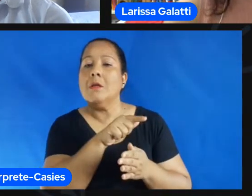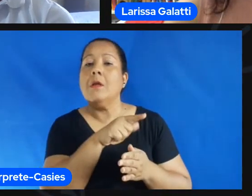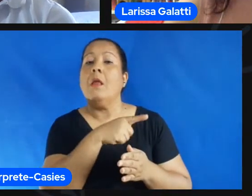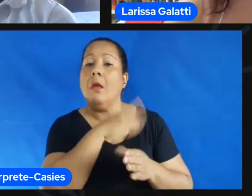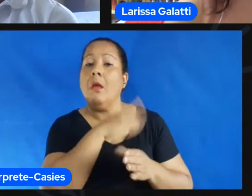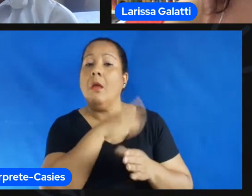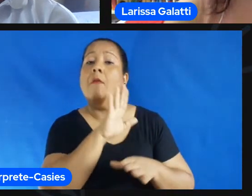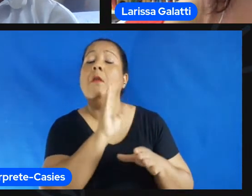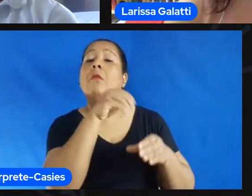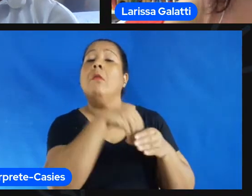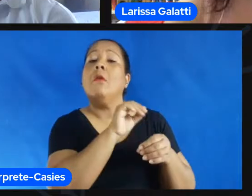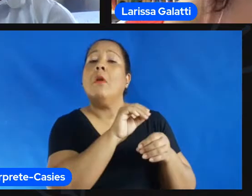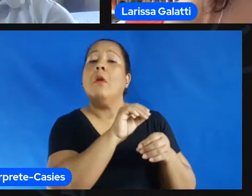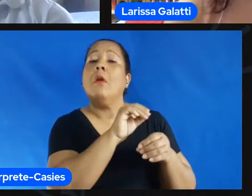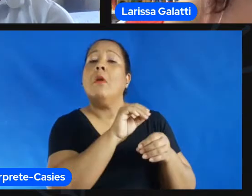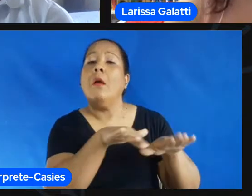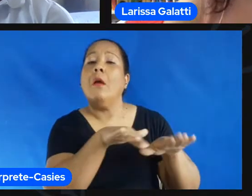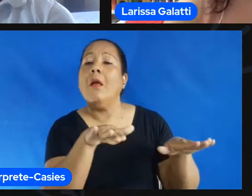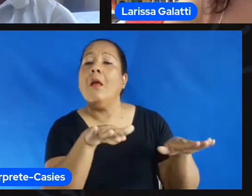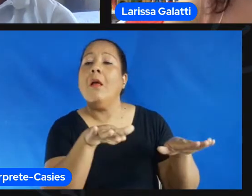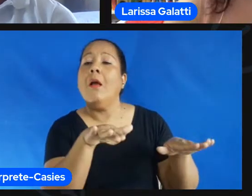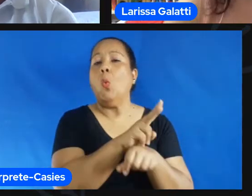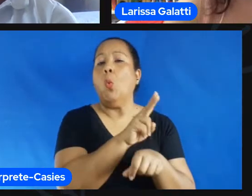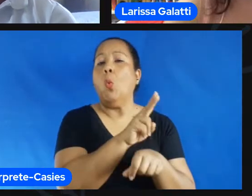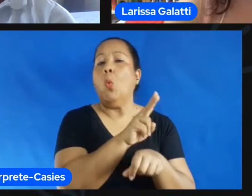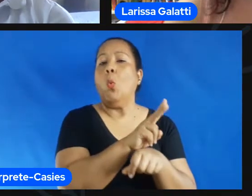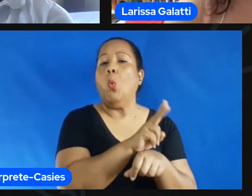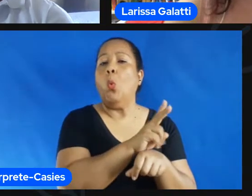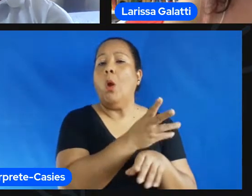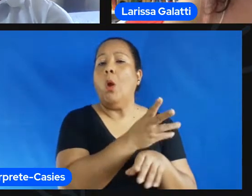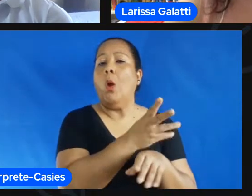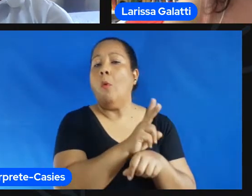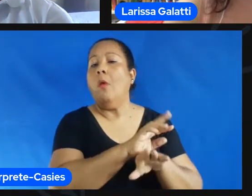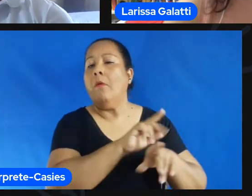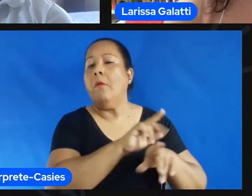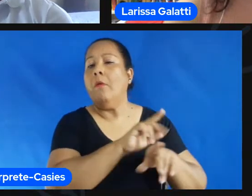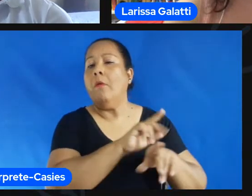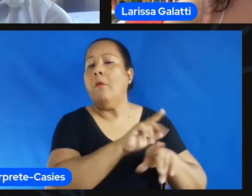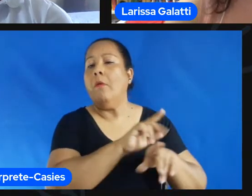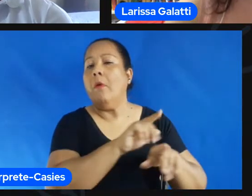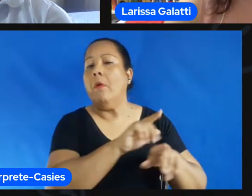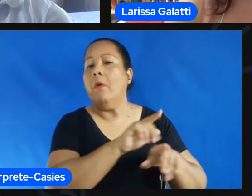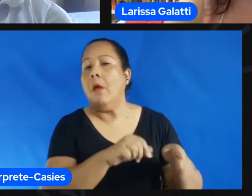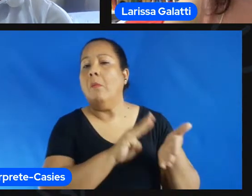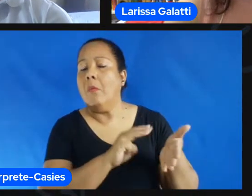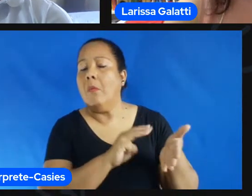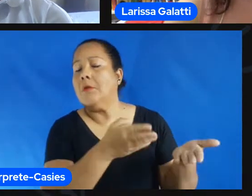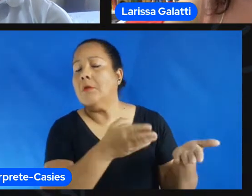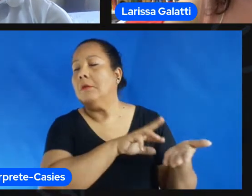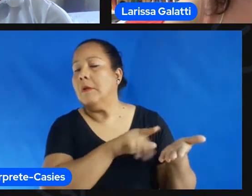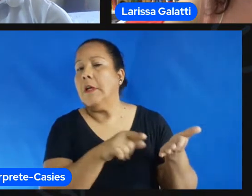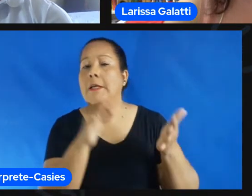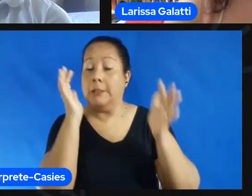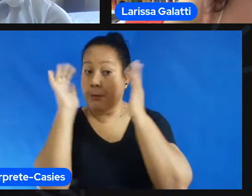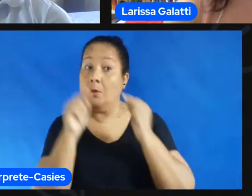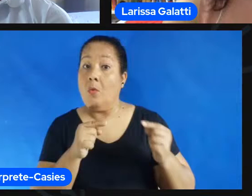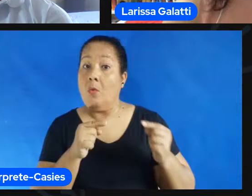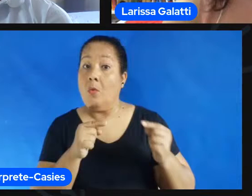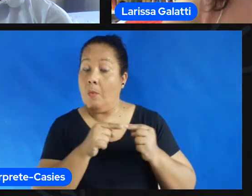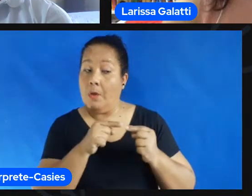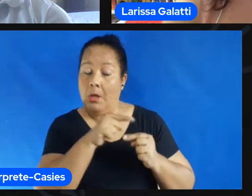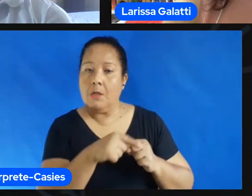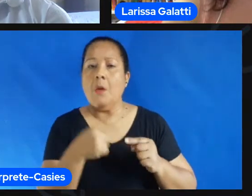disso as ONGs tem feito trabalhos muito interessantes de propor metodologias especialmente aquelas ONGs relacionadas a ex-atletas que